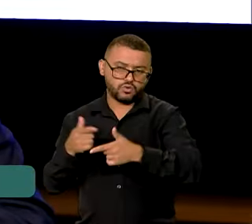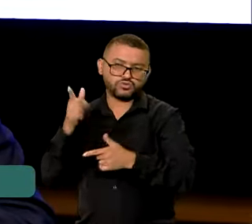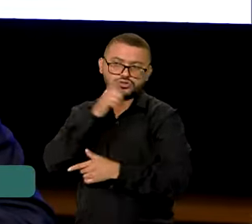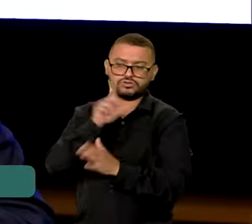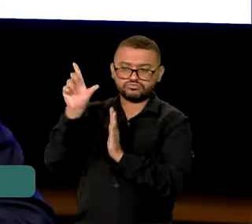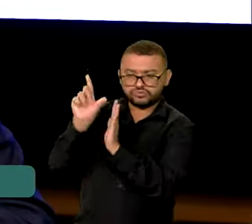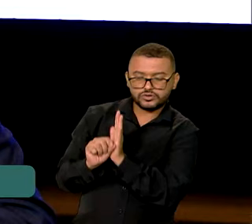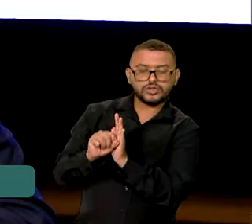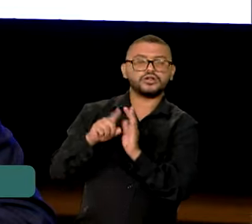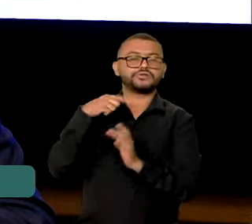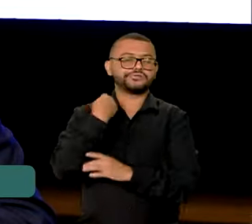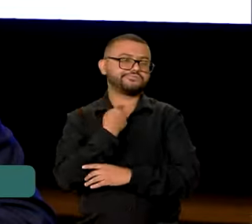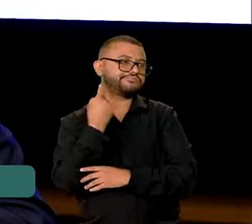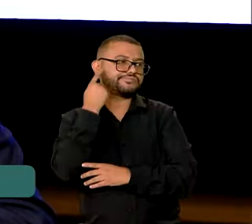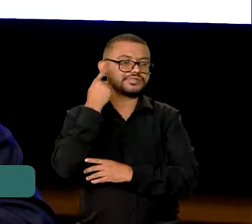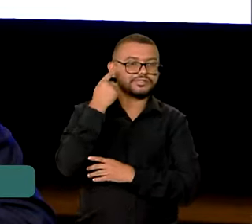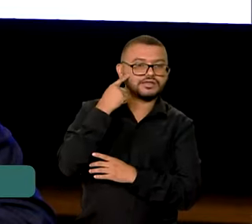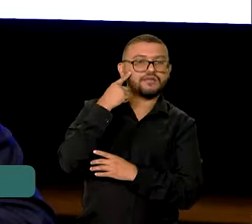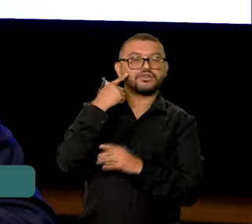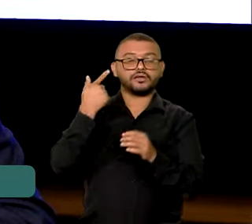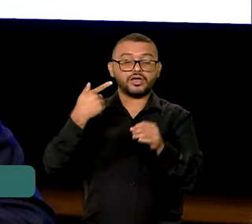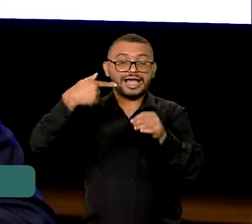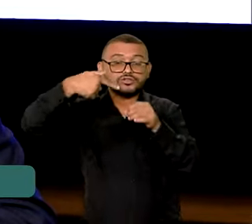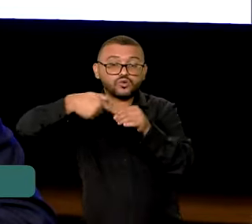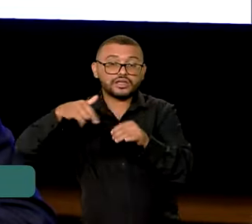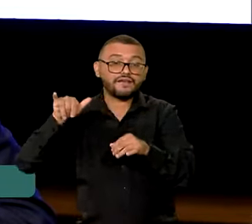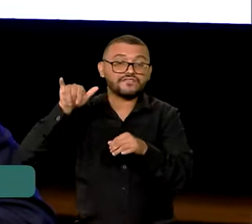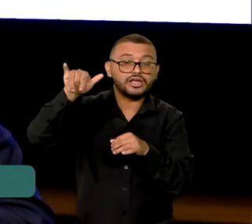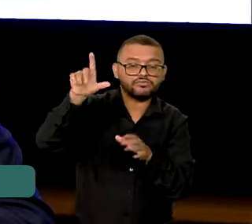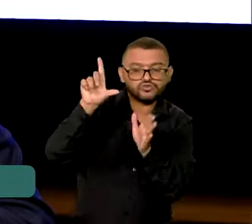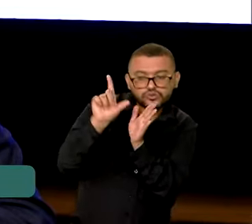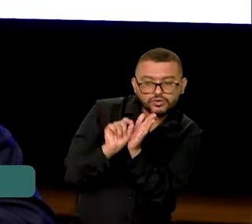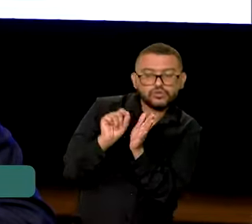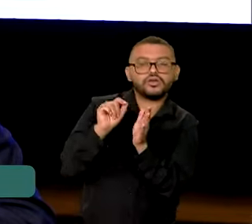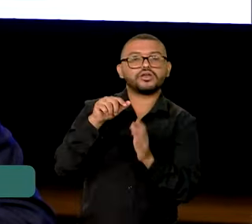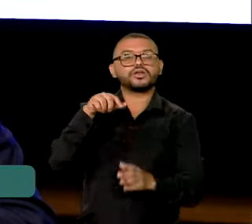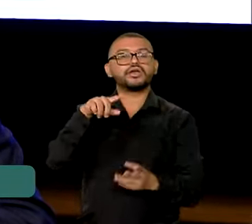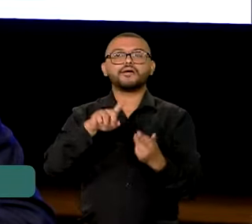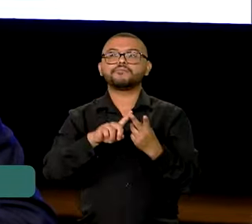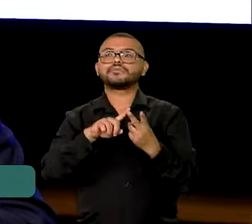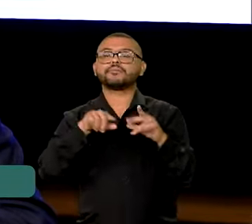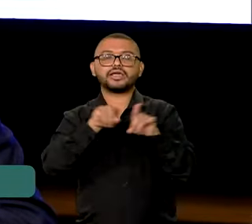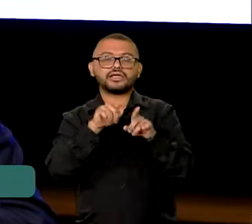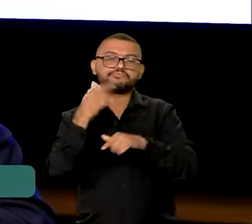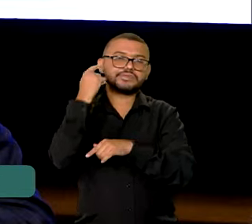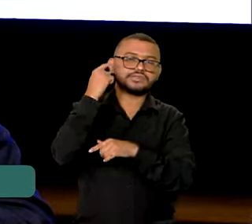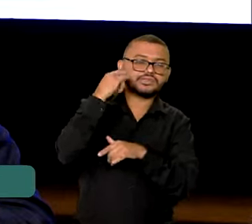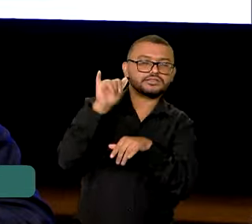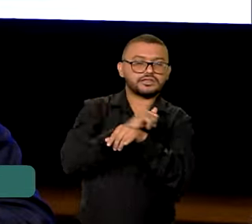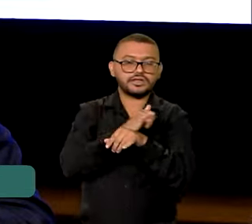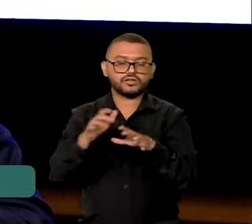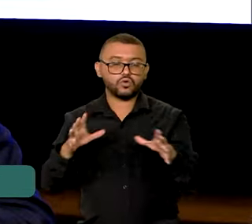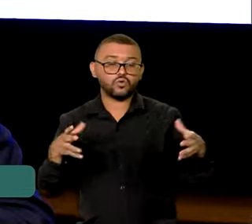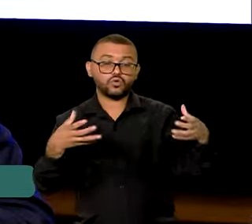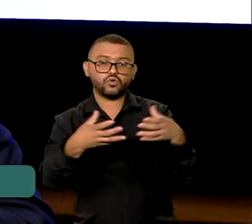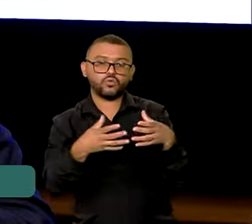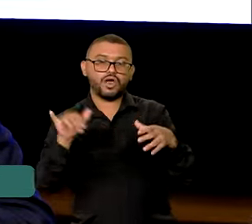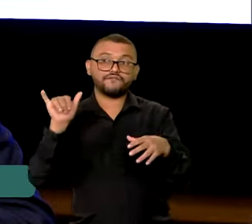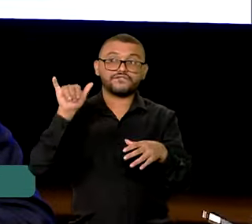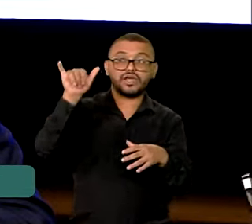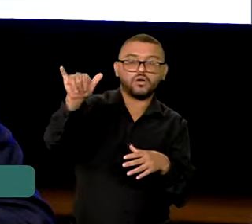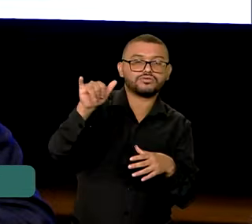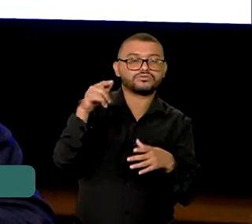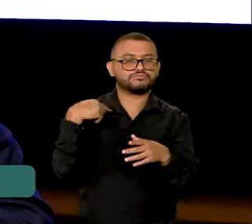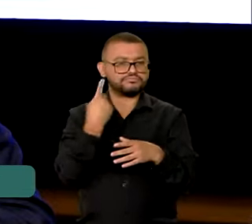está trabalhando a redução do combustível da aviação, que é o que há a ver. A gente tem trabalhado de maneira coletiva com as aéreas